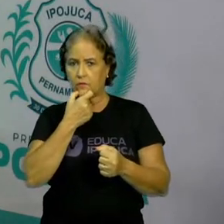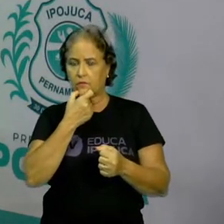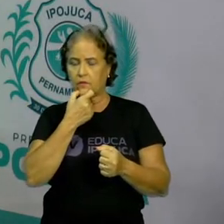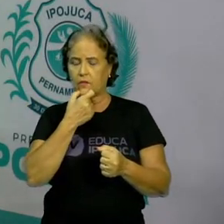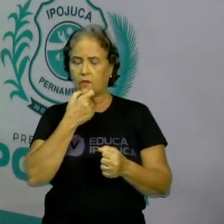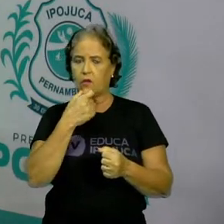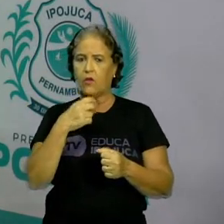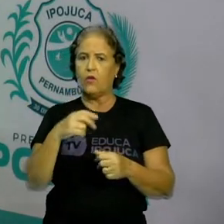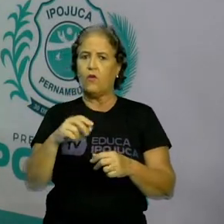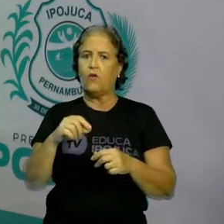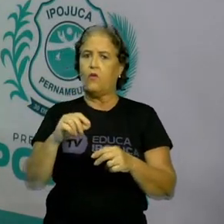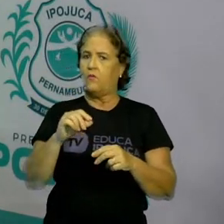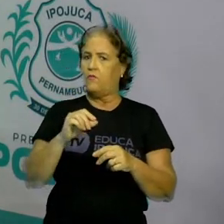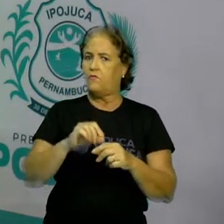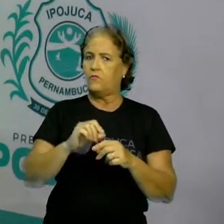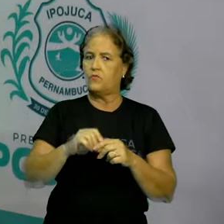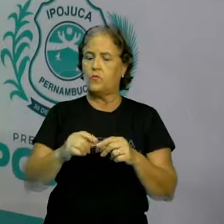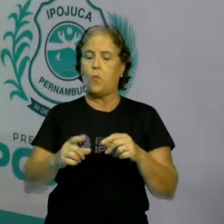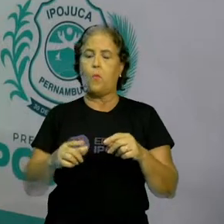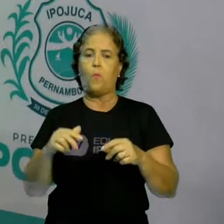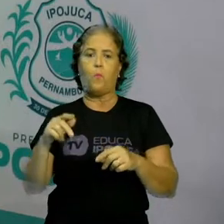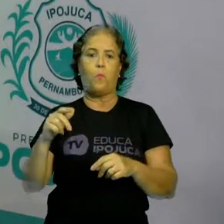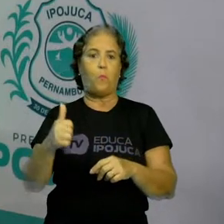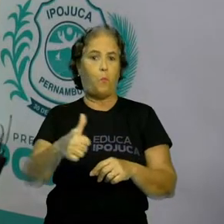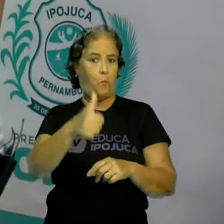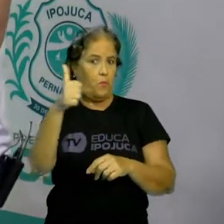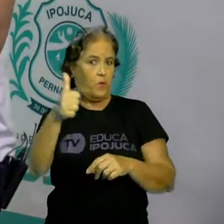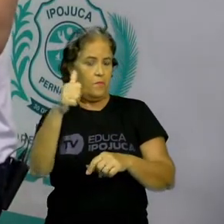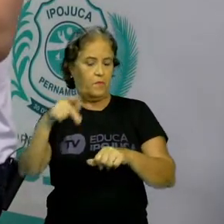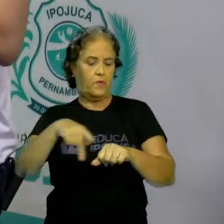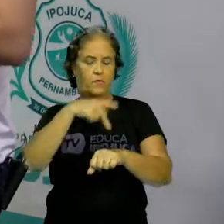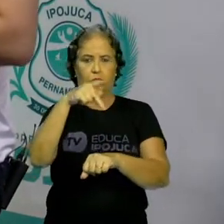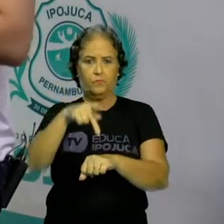primeiro país a se industrializar? Vamos ver, então?